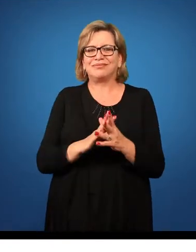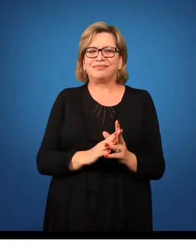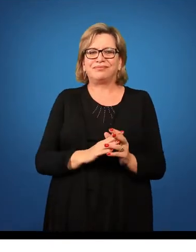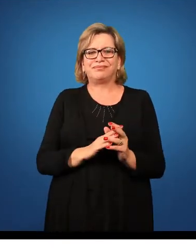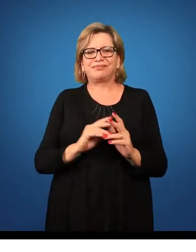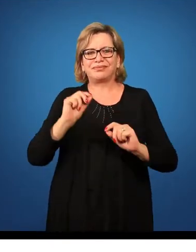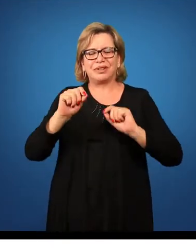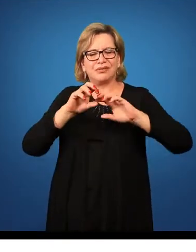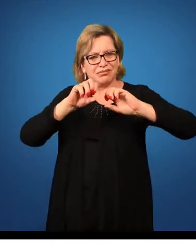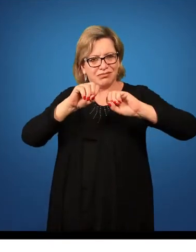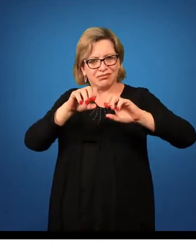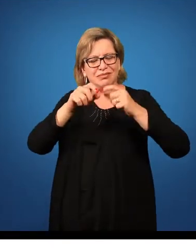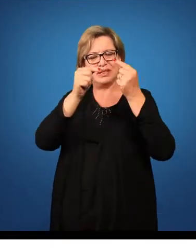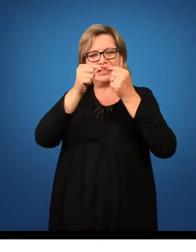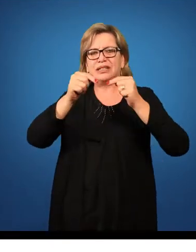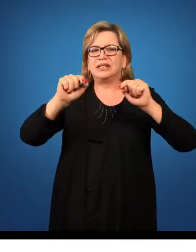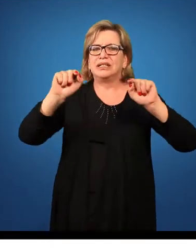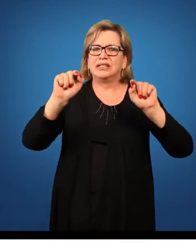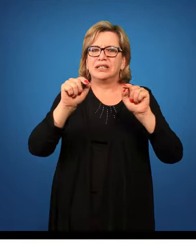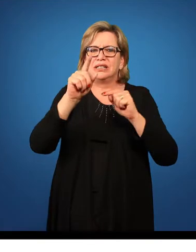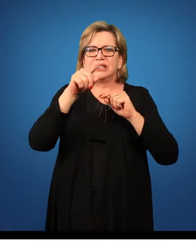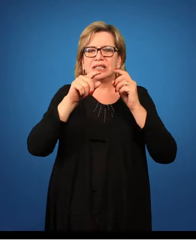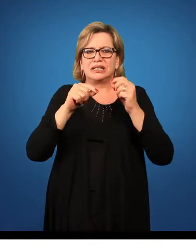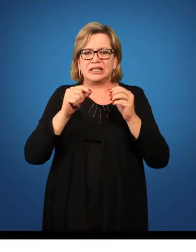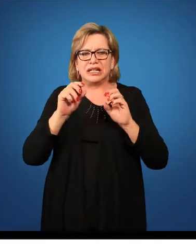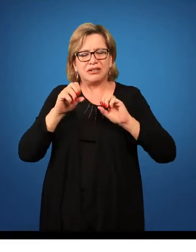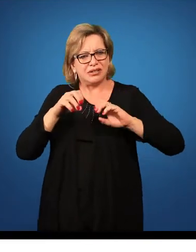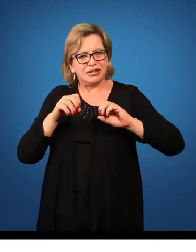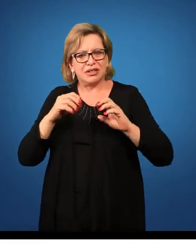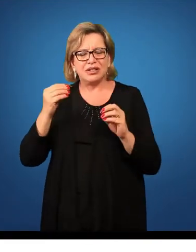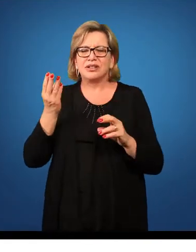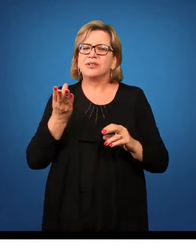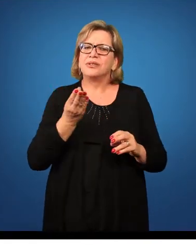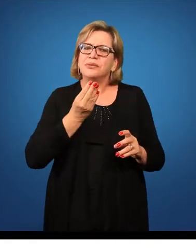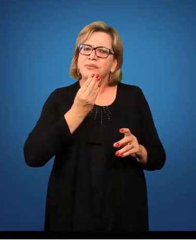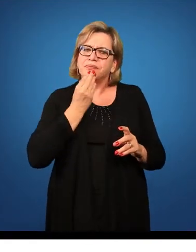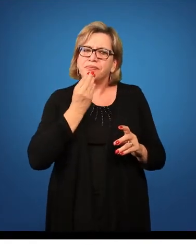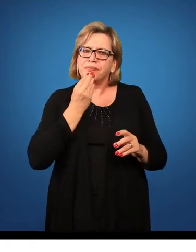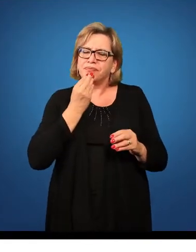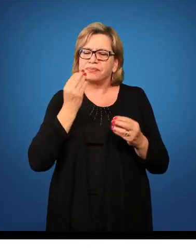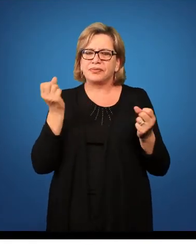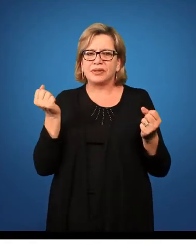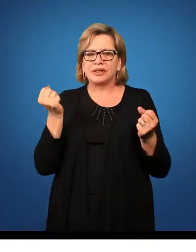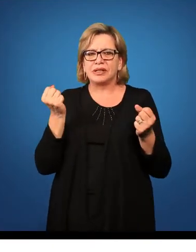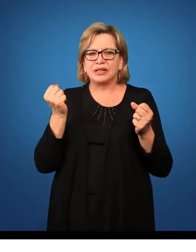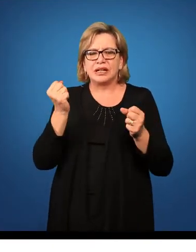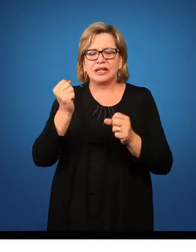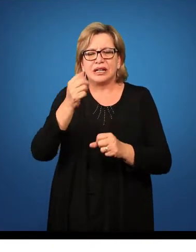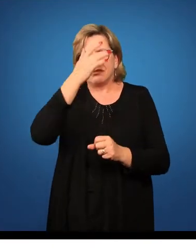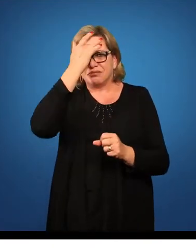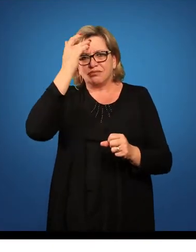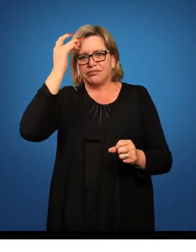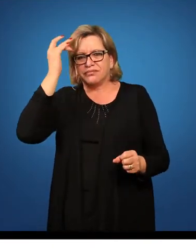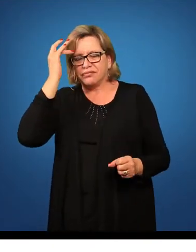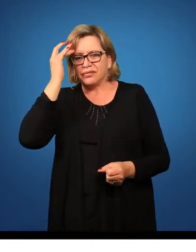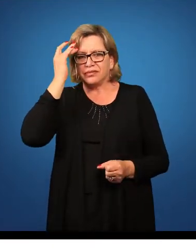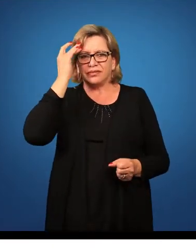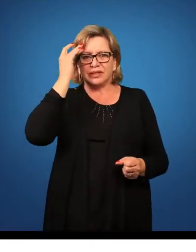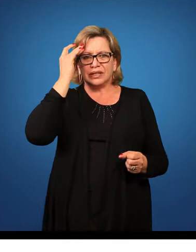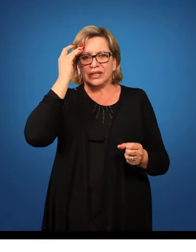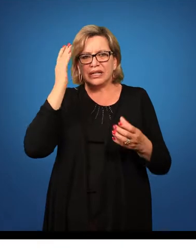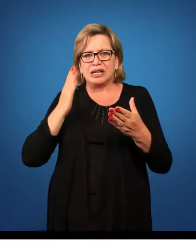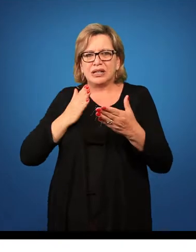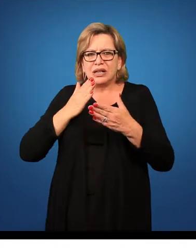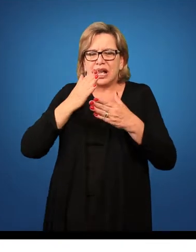A educação musical, então, é a educação que oportuniza ao indivíduo o